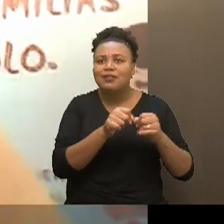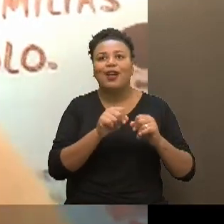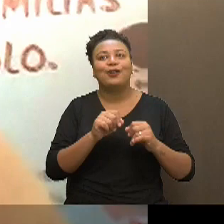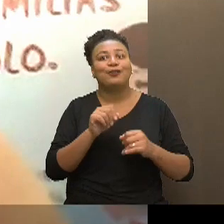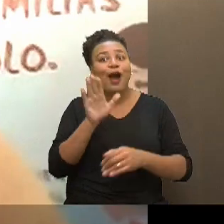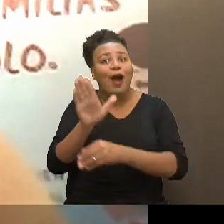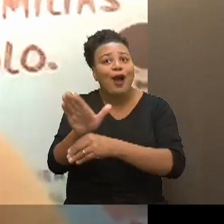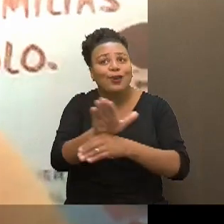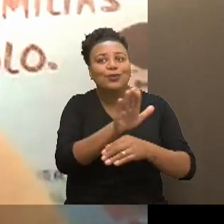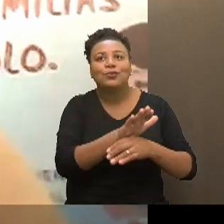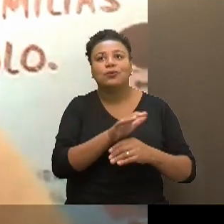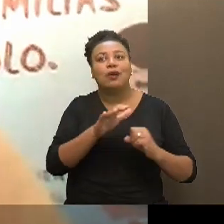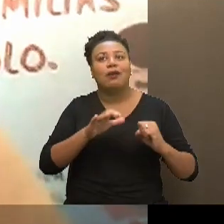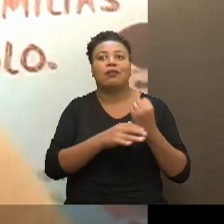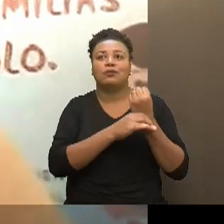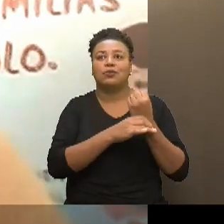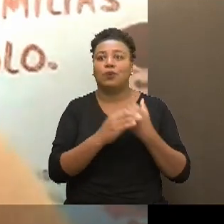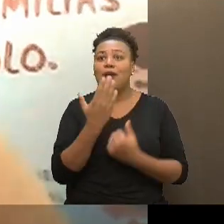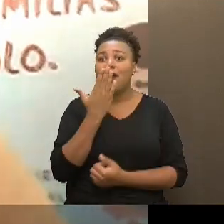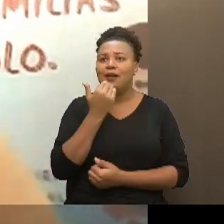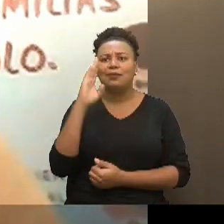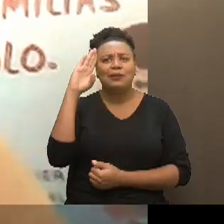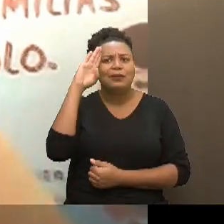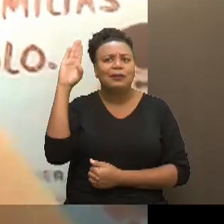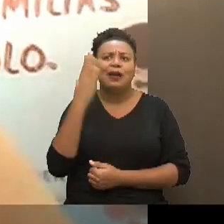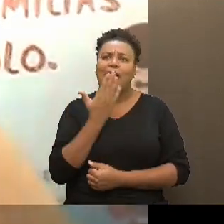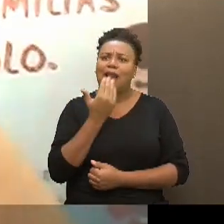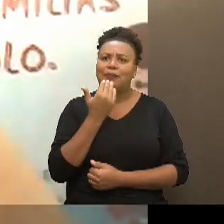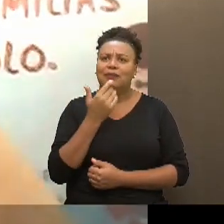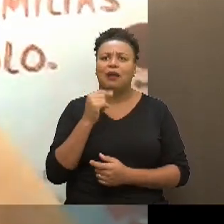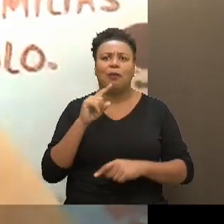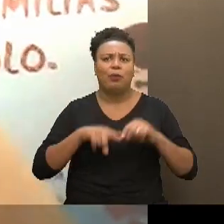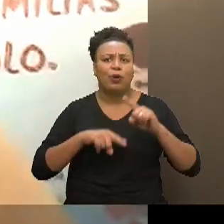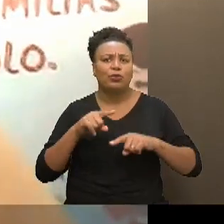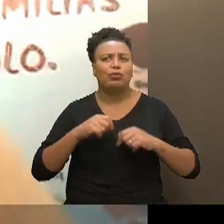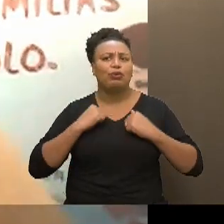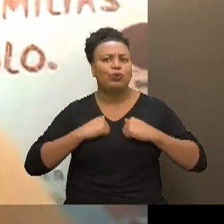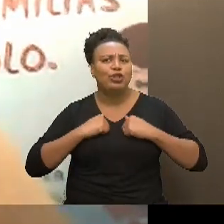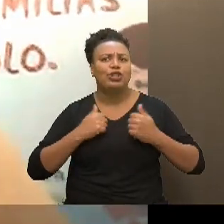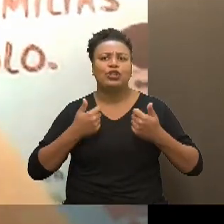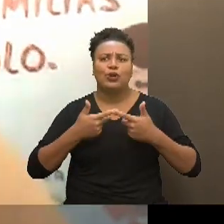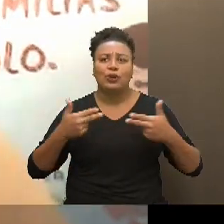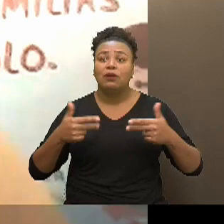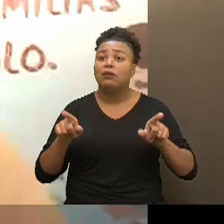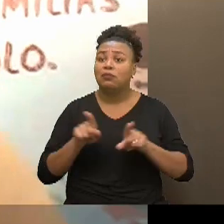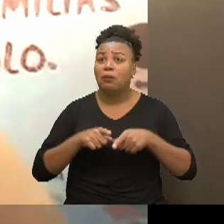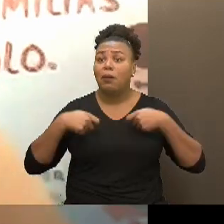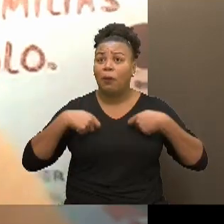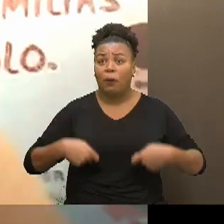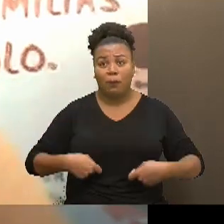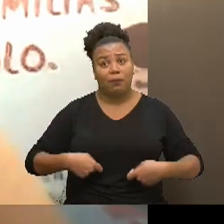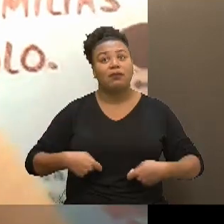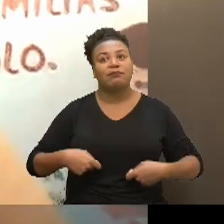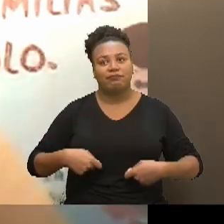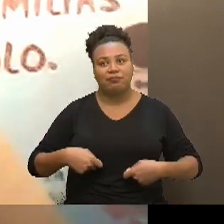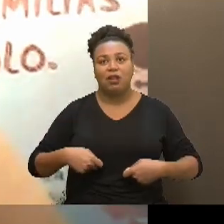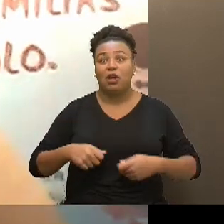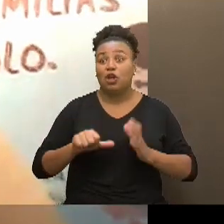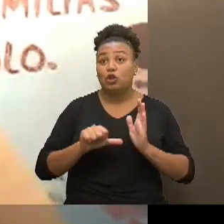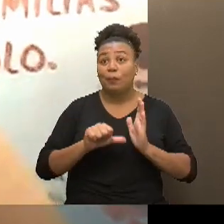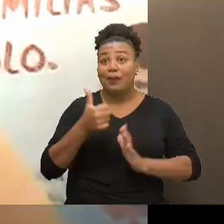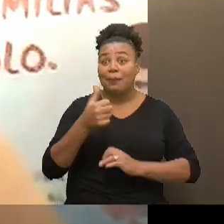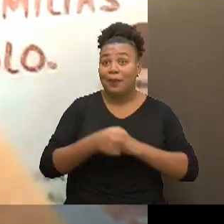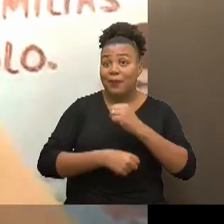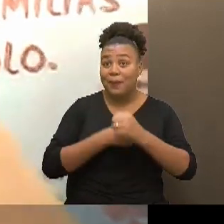a diferença, né, na segurança alimentar, principalmente, produtos de higiene, né, e até roupa, né, no primeiro ano da